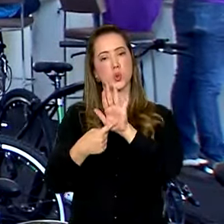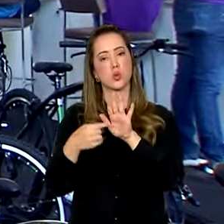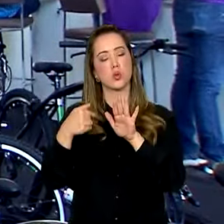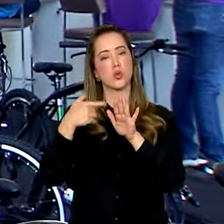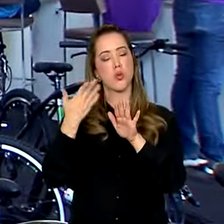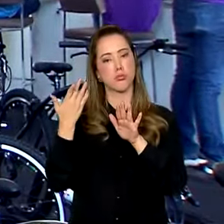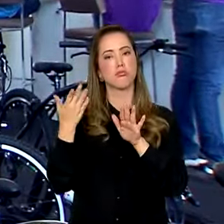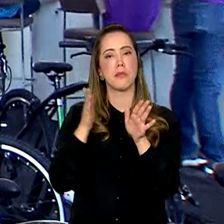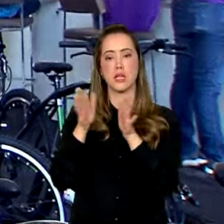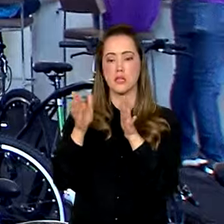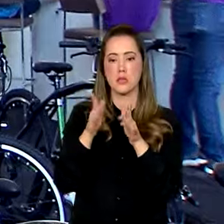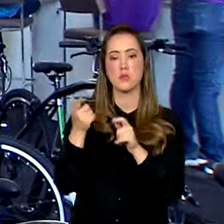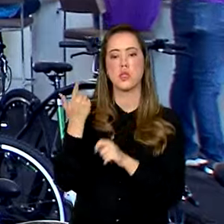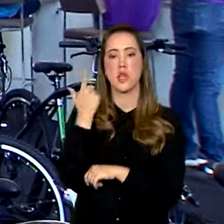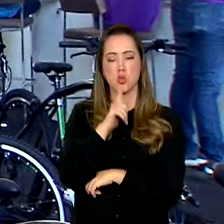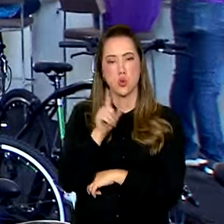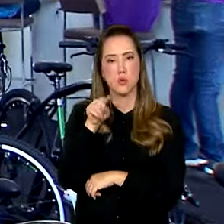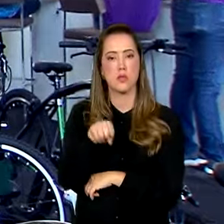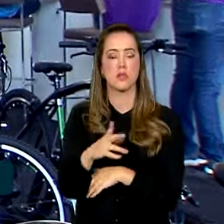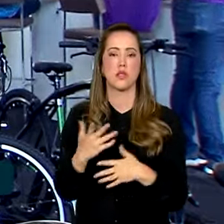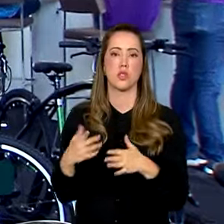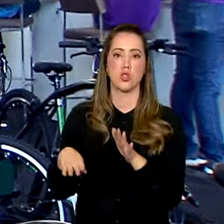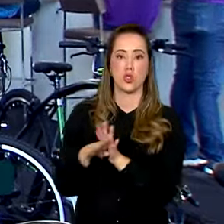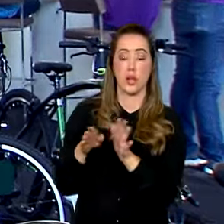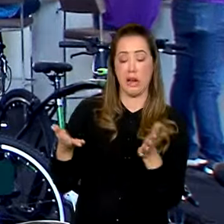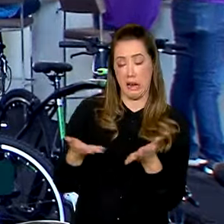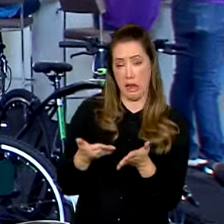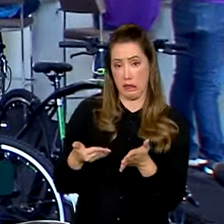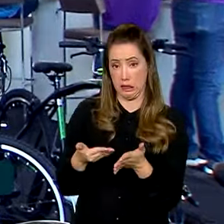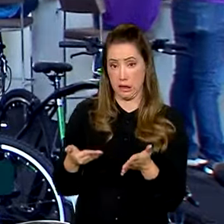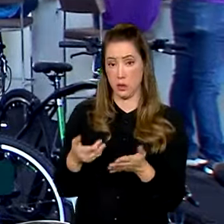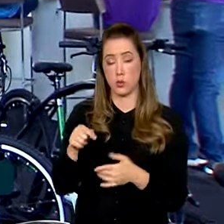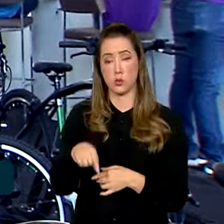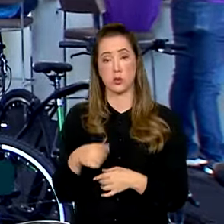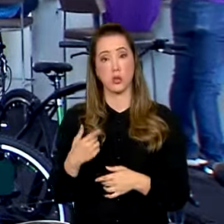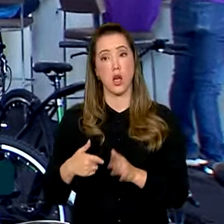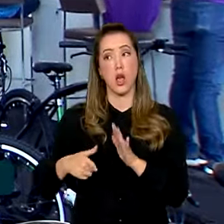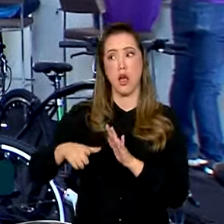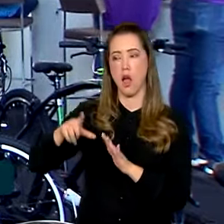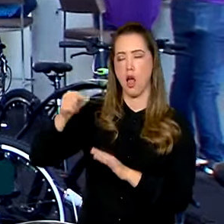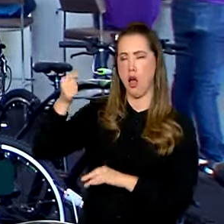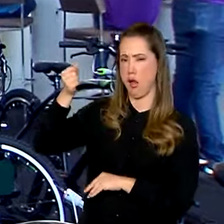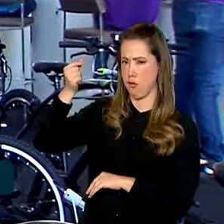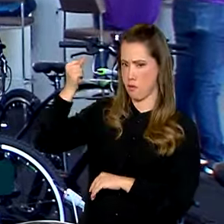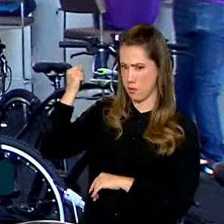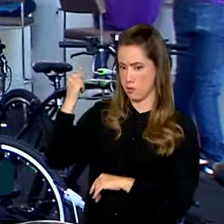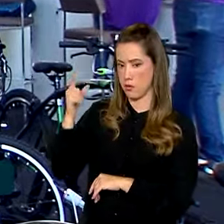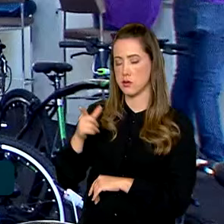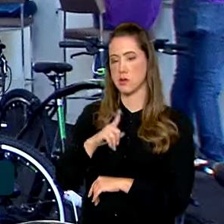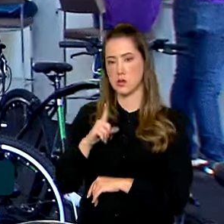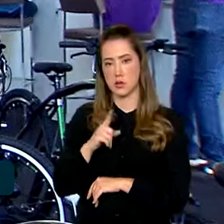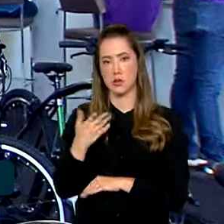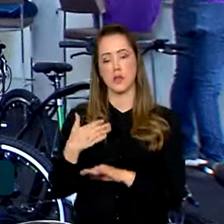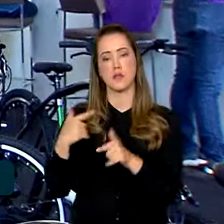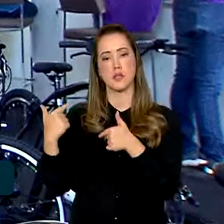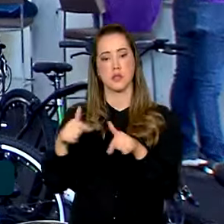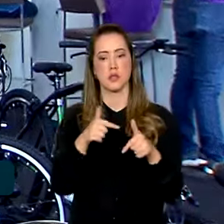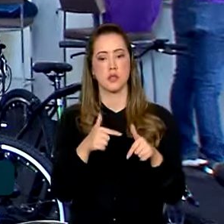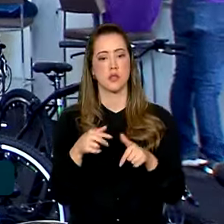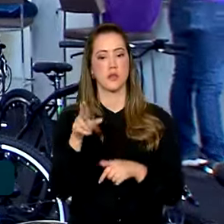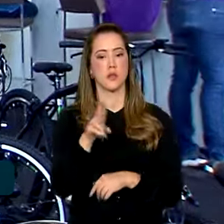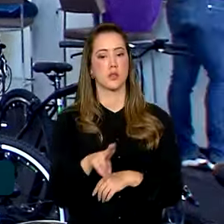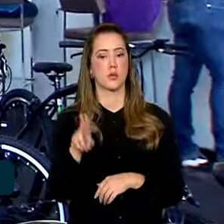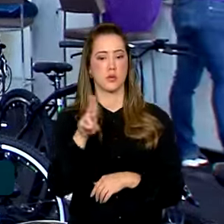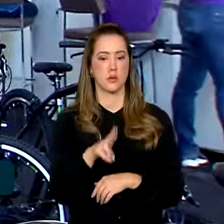acessibilidade e fez com que eu viesse chegar até aqui. Então, antes de todo o processo, teve essa iniciação através